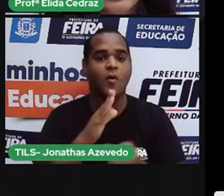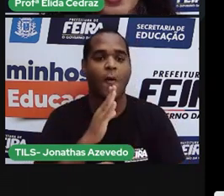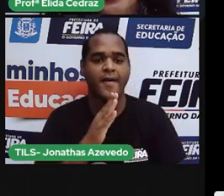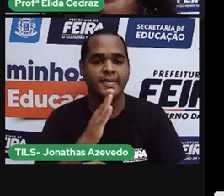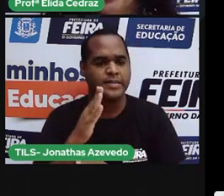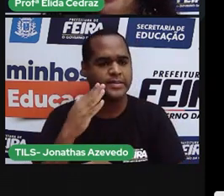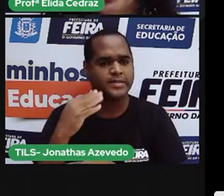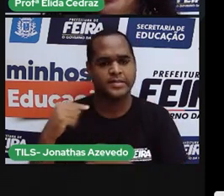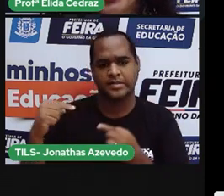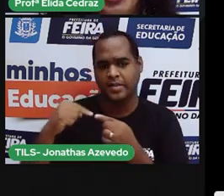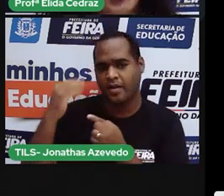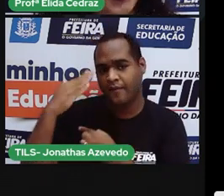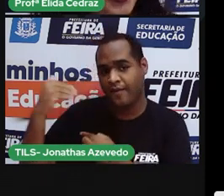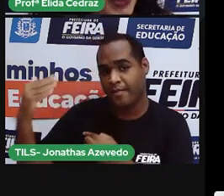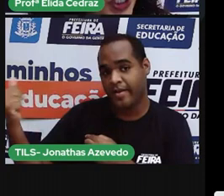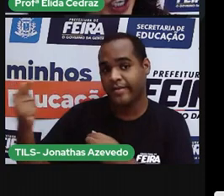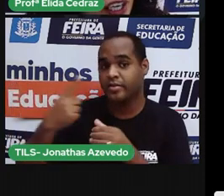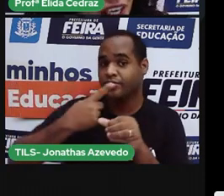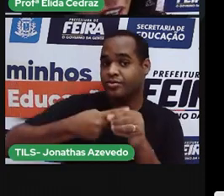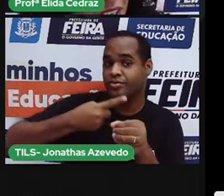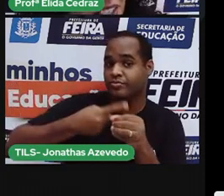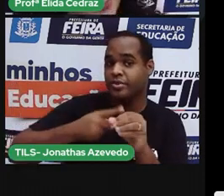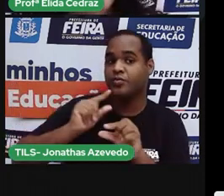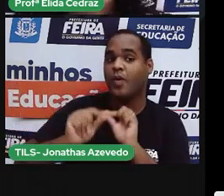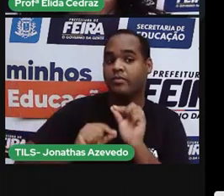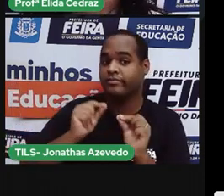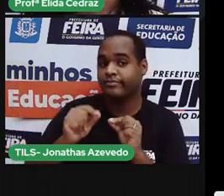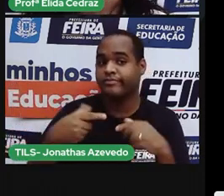realizado no distrito de...